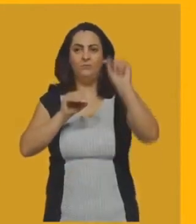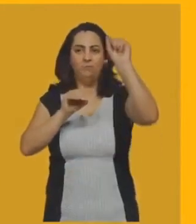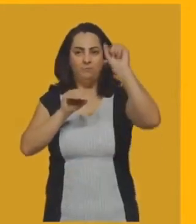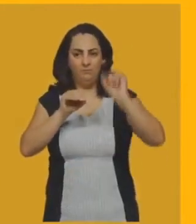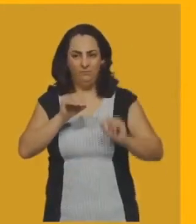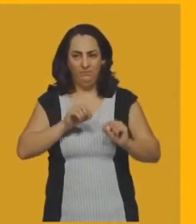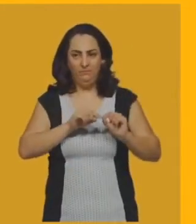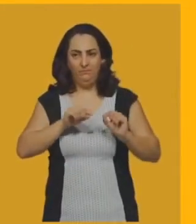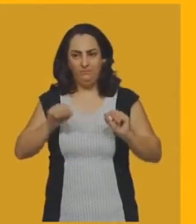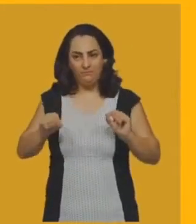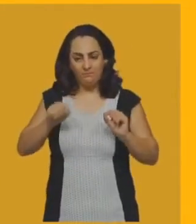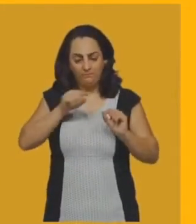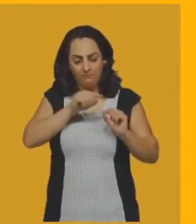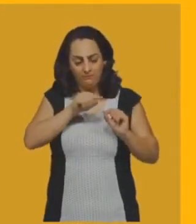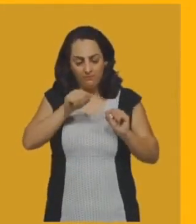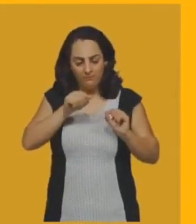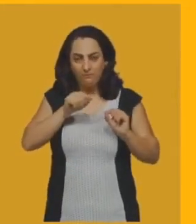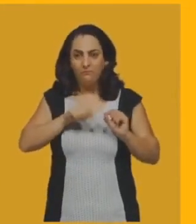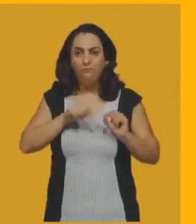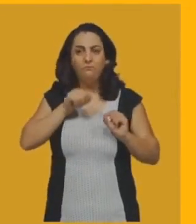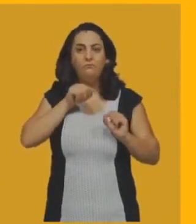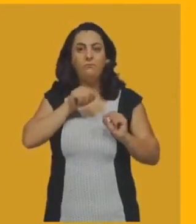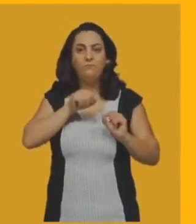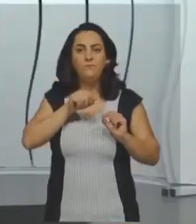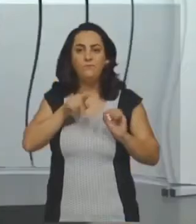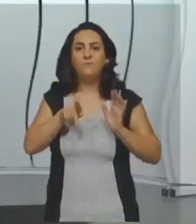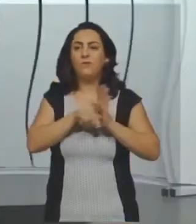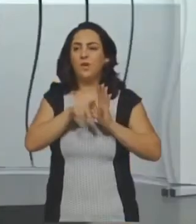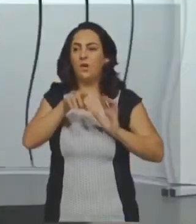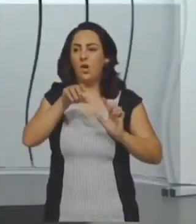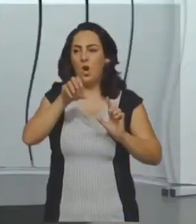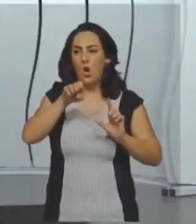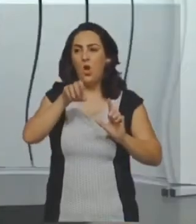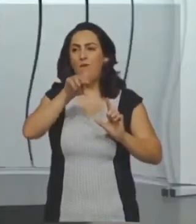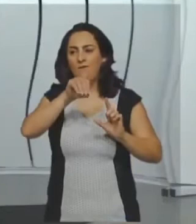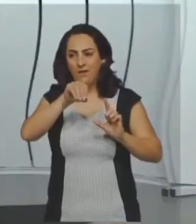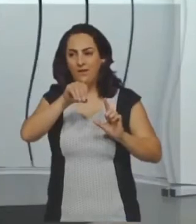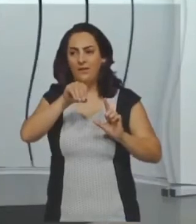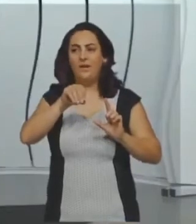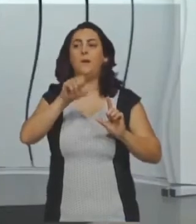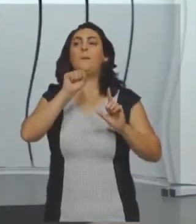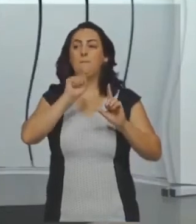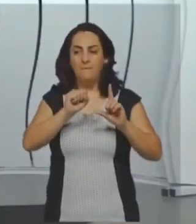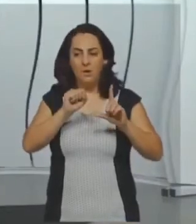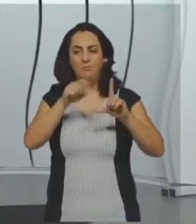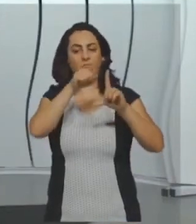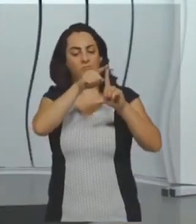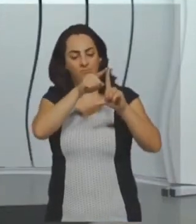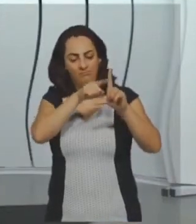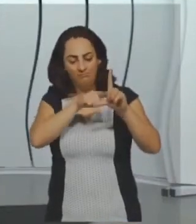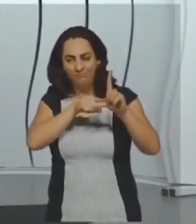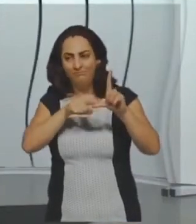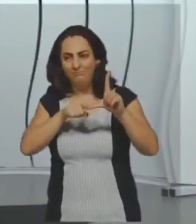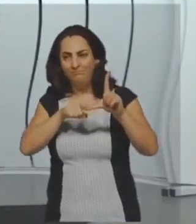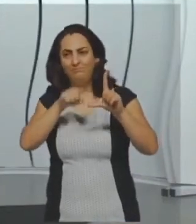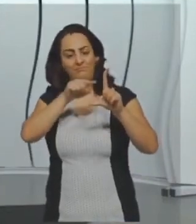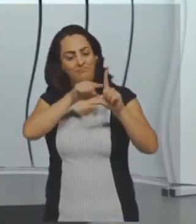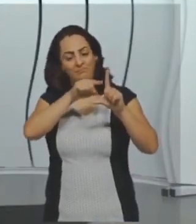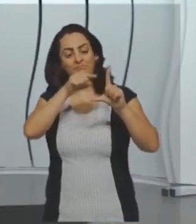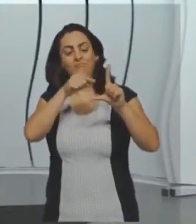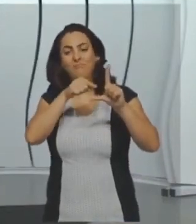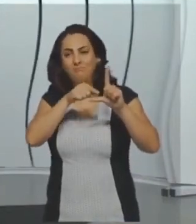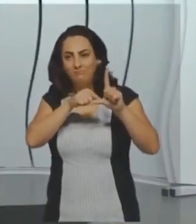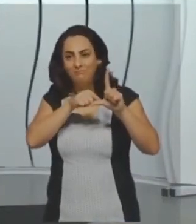giro aqui, olha, nesse sentido horário aqui, olha, anti-horário, né, desculpa. Se eu tiver esse giro nesse